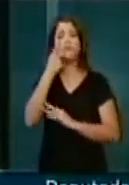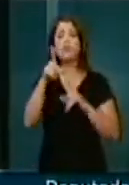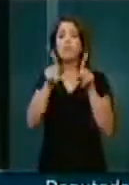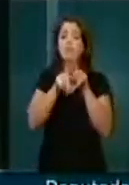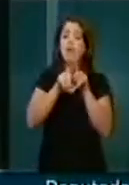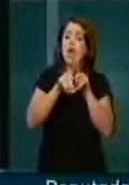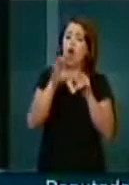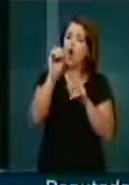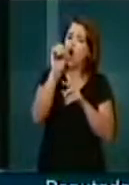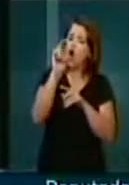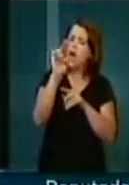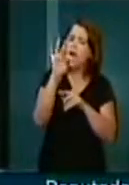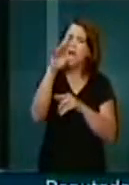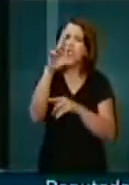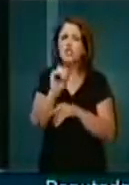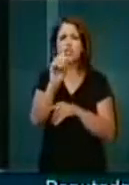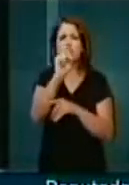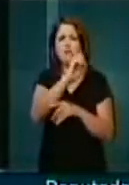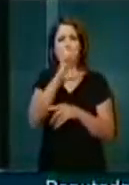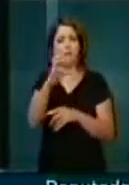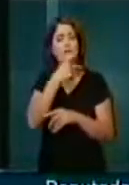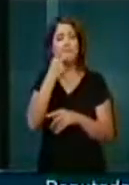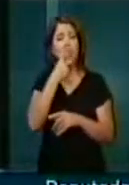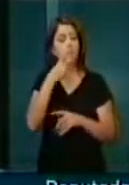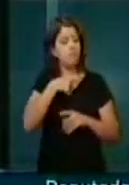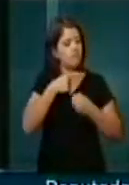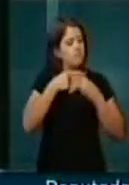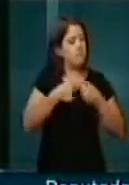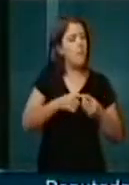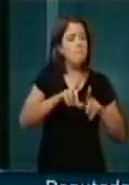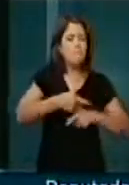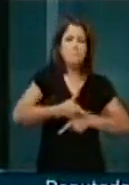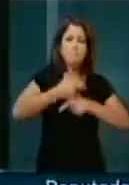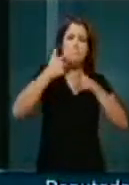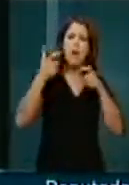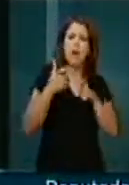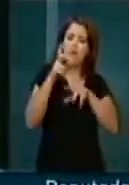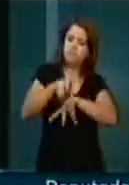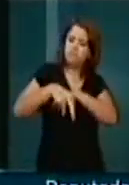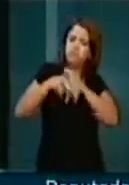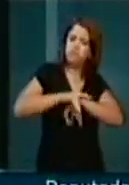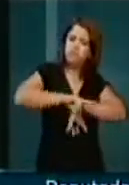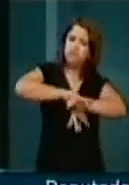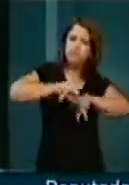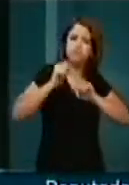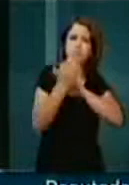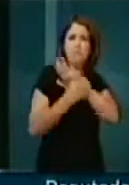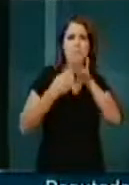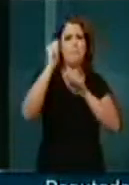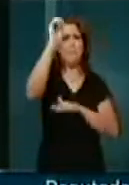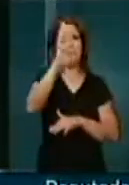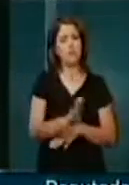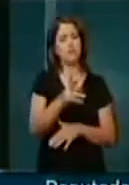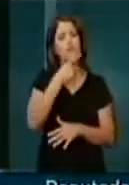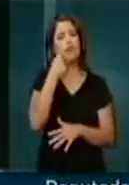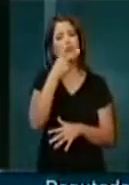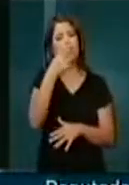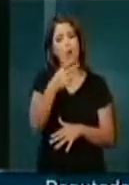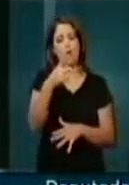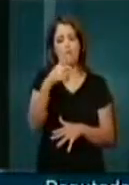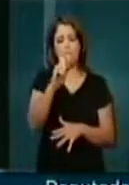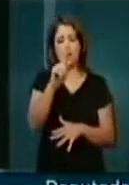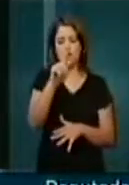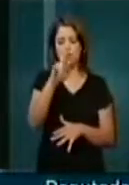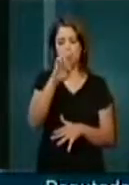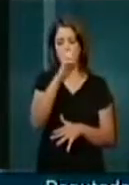extremo oeste catarinense, se encontra as maiores agroindústrias do Brasil, como a Perdigão, a